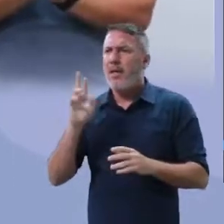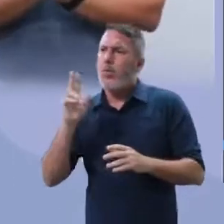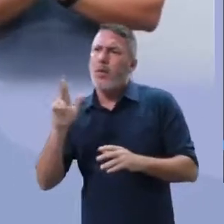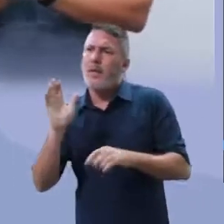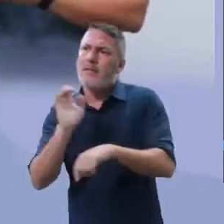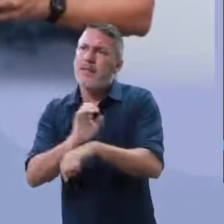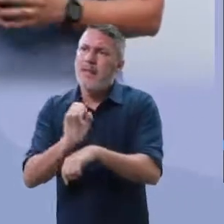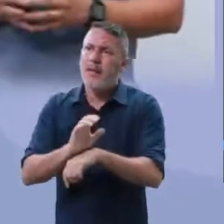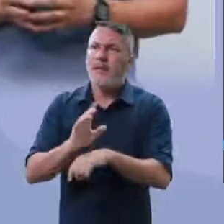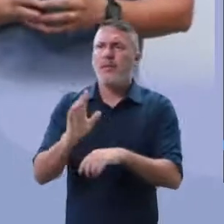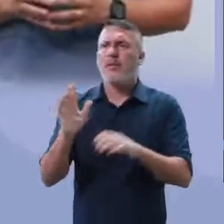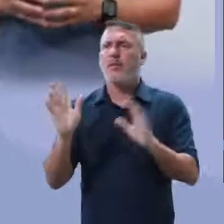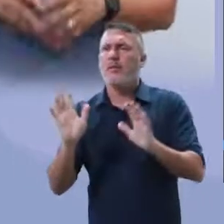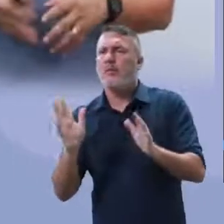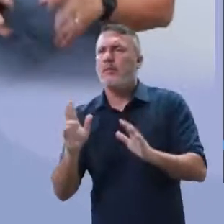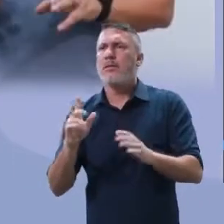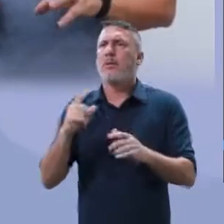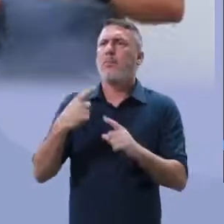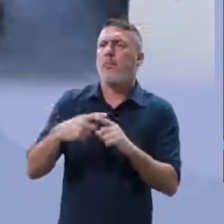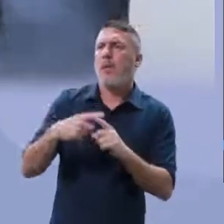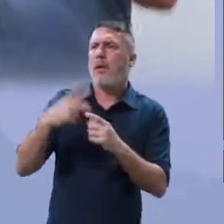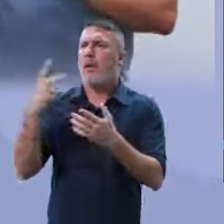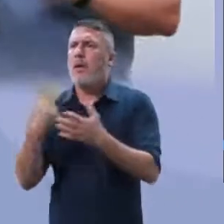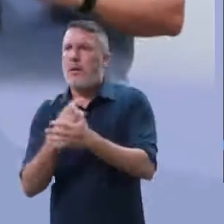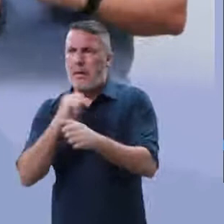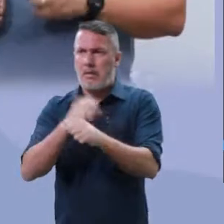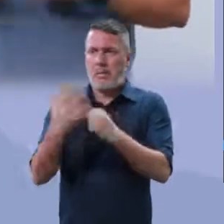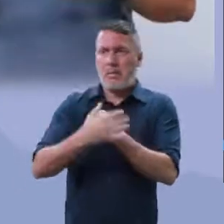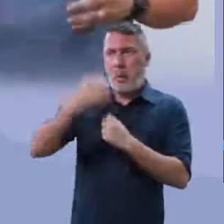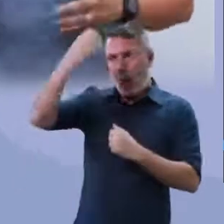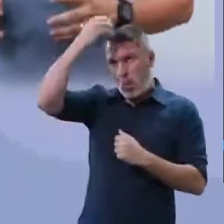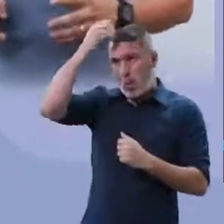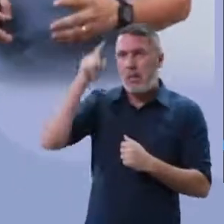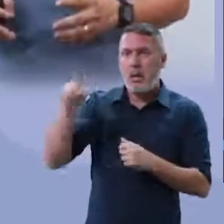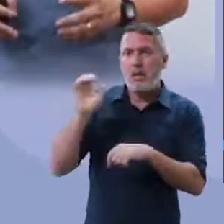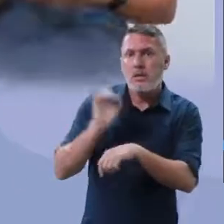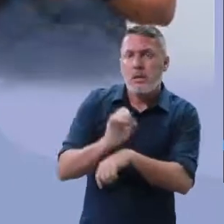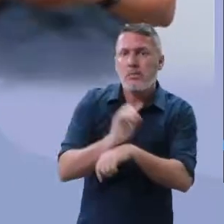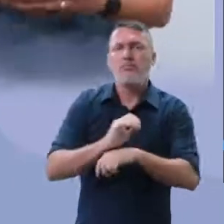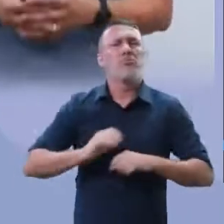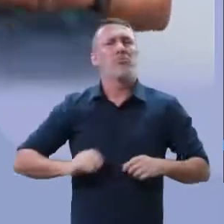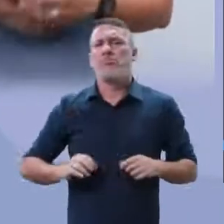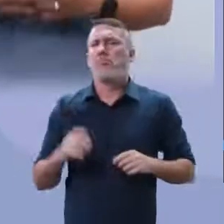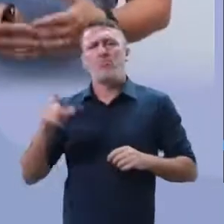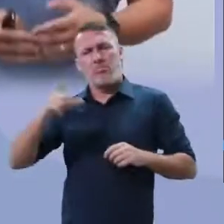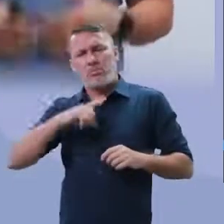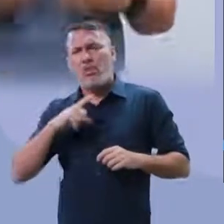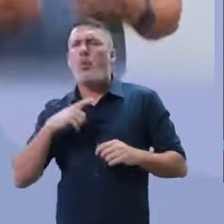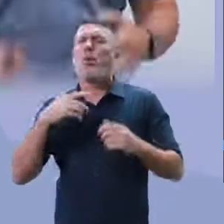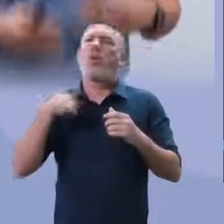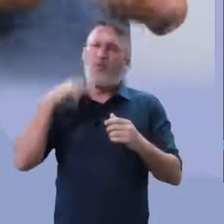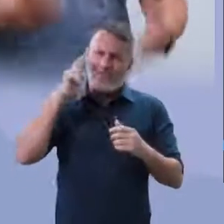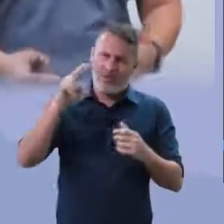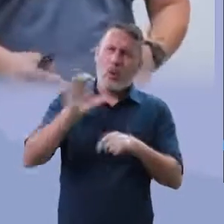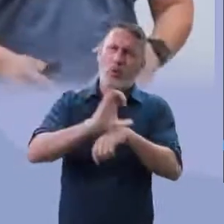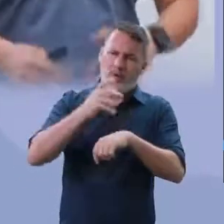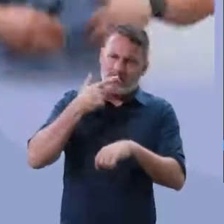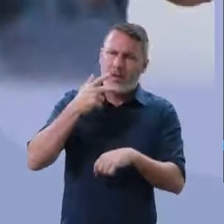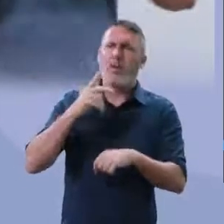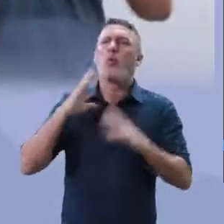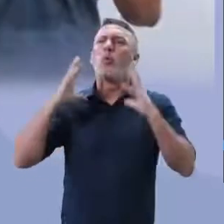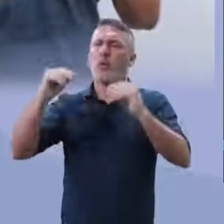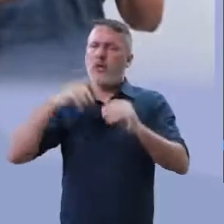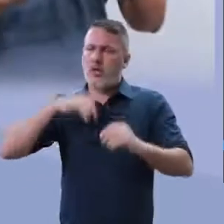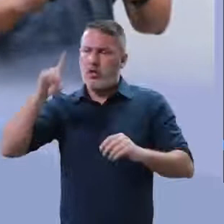professor, não é culpa do Estado. Não é culpa do Estado essa questão da pandemia, então tudo bem que está na Constituição que todo mundo tem direito à